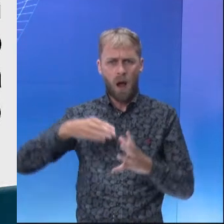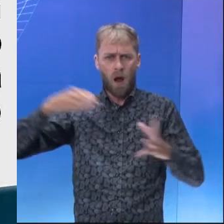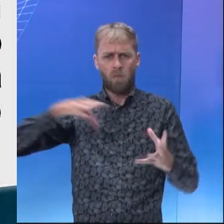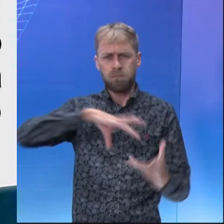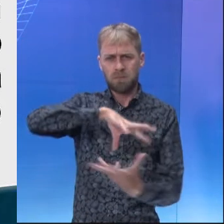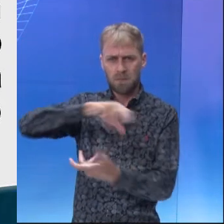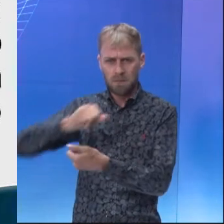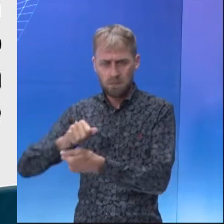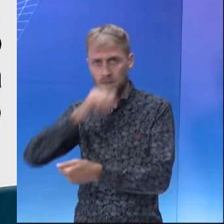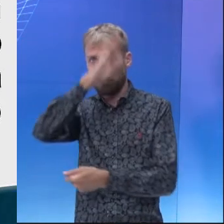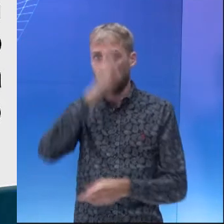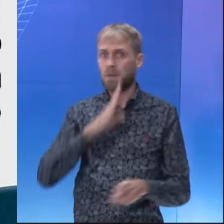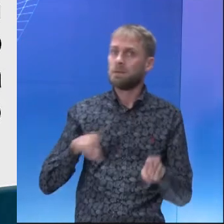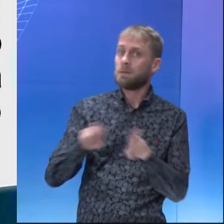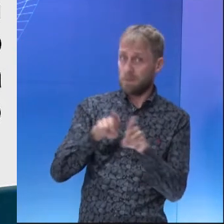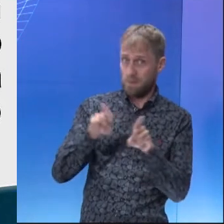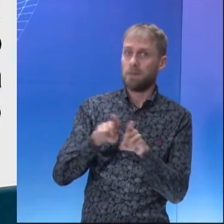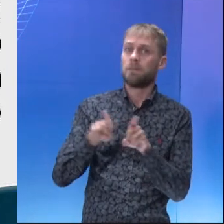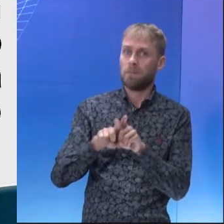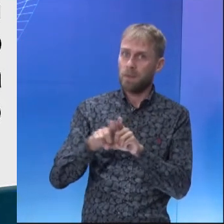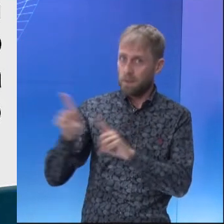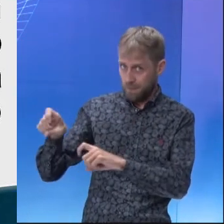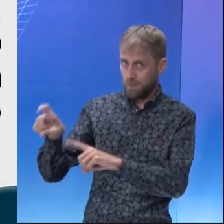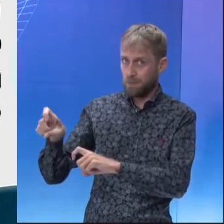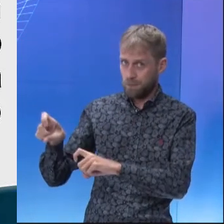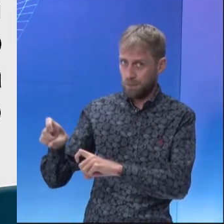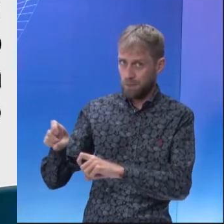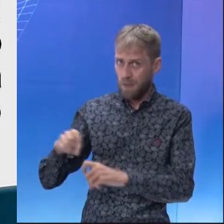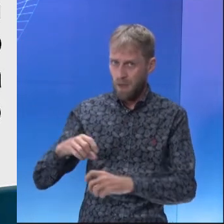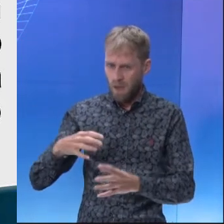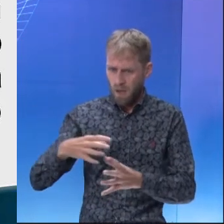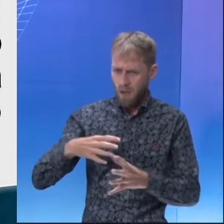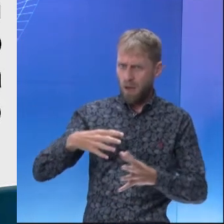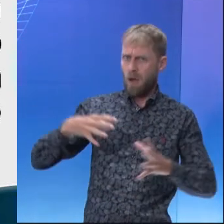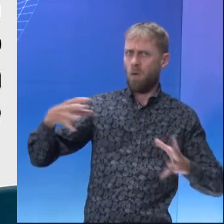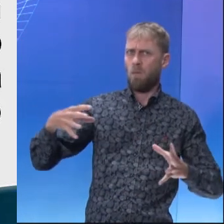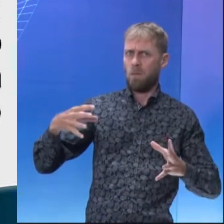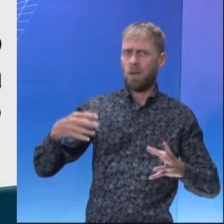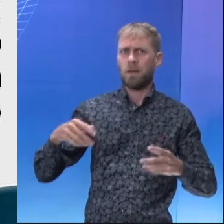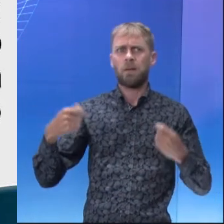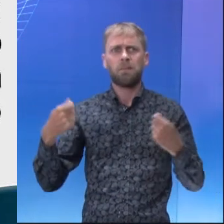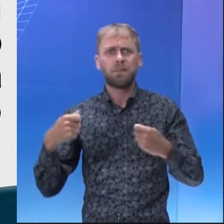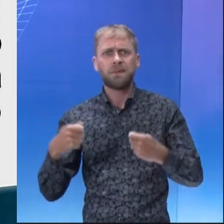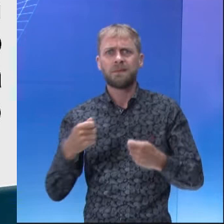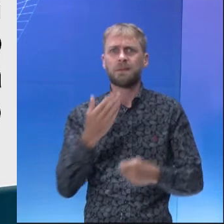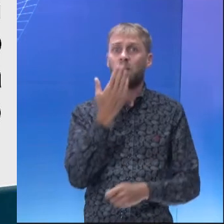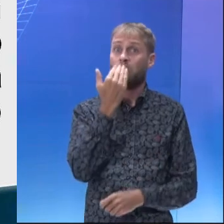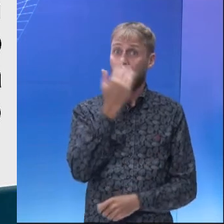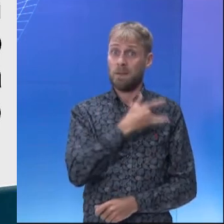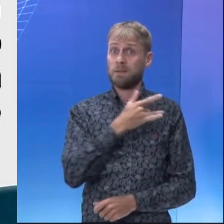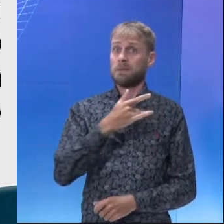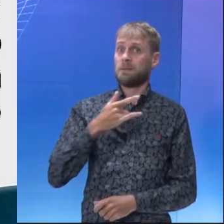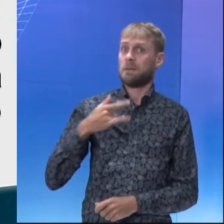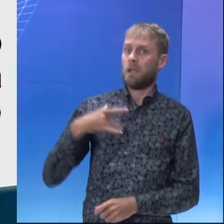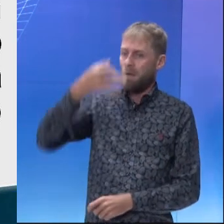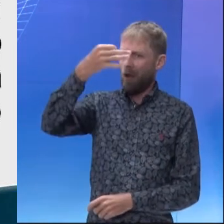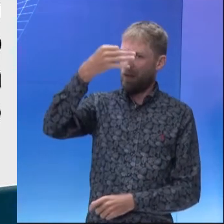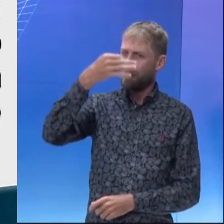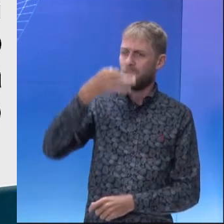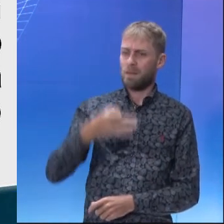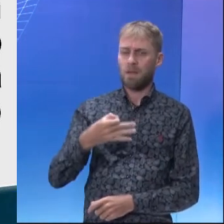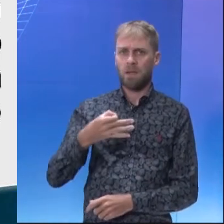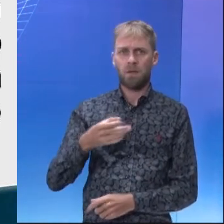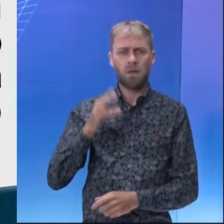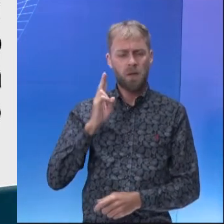brasileiro também acontece o mesmo. Impulsionado especialmente pela expansão da demanda de alimentos saudáveis, O setor